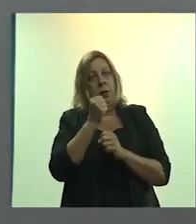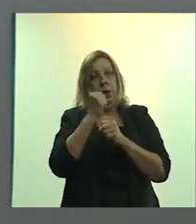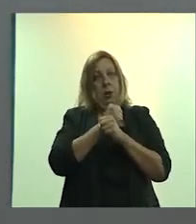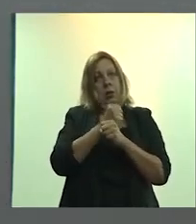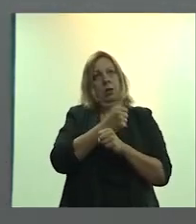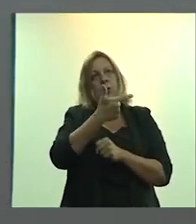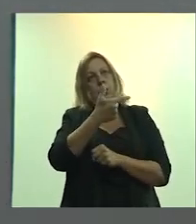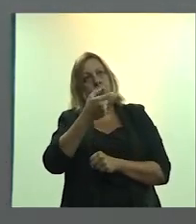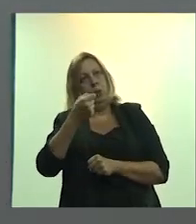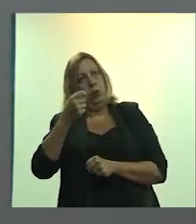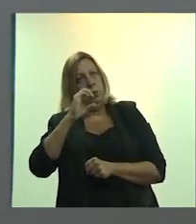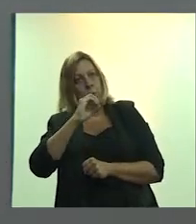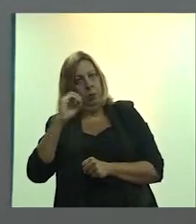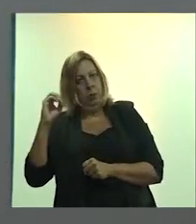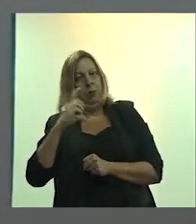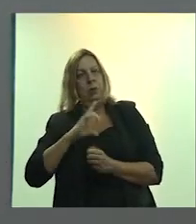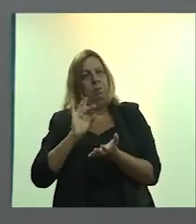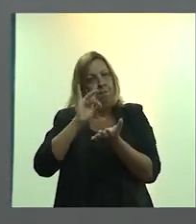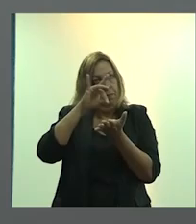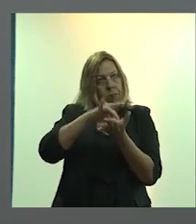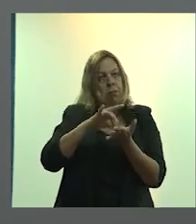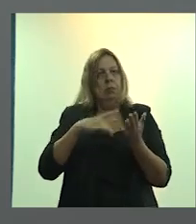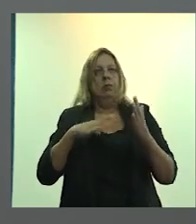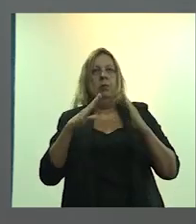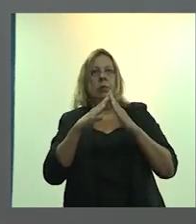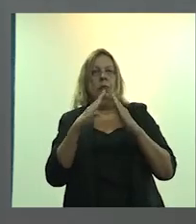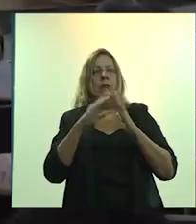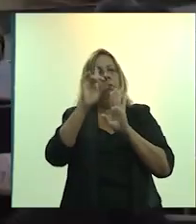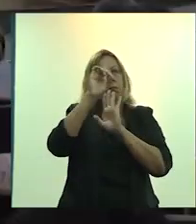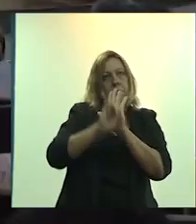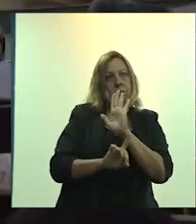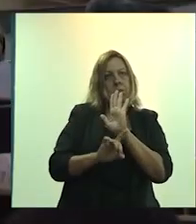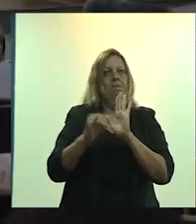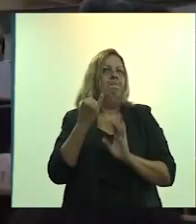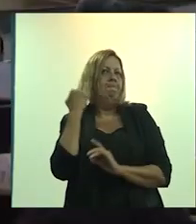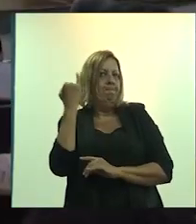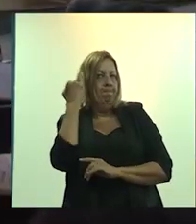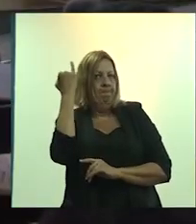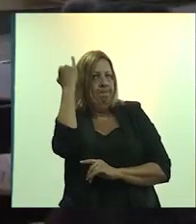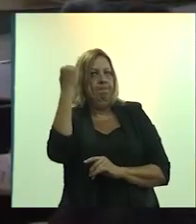consolidada também a importância da moradia como um direito fundamental.